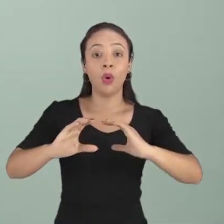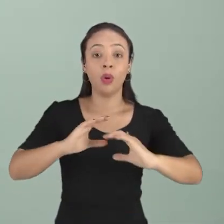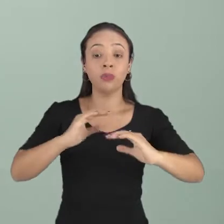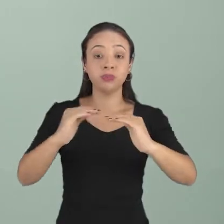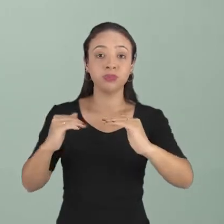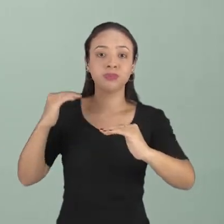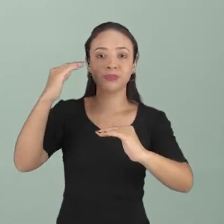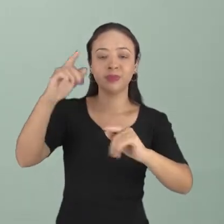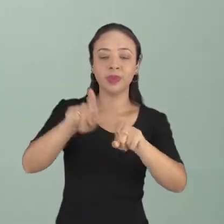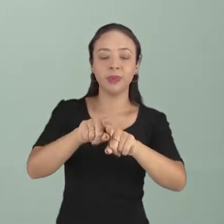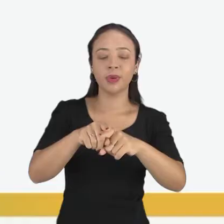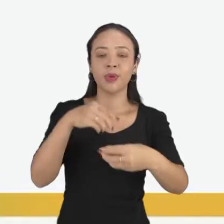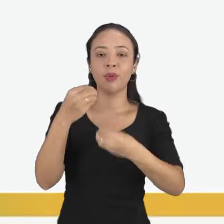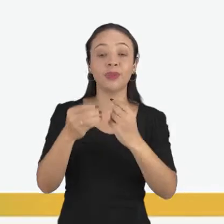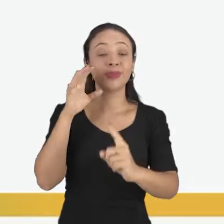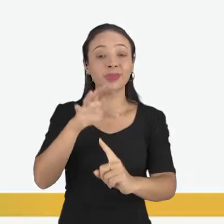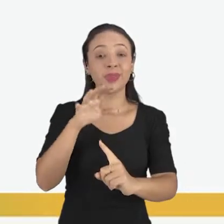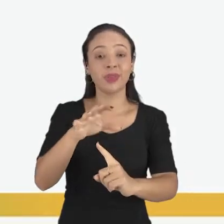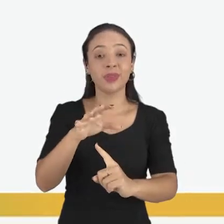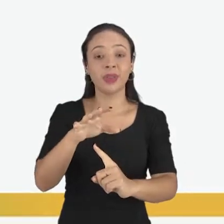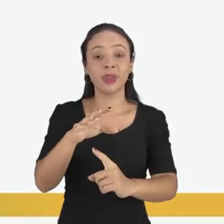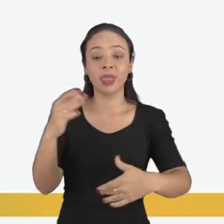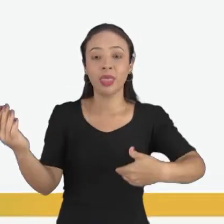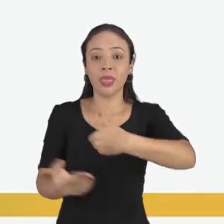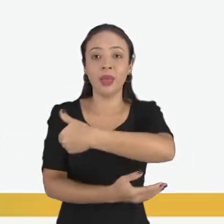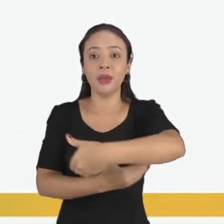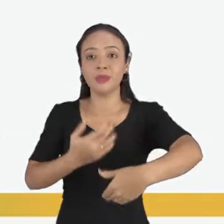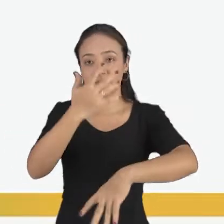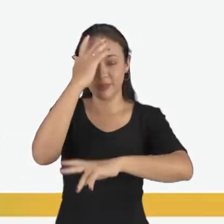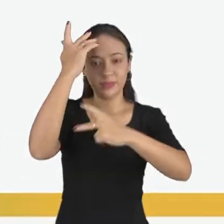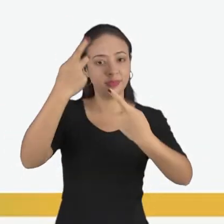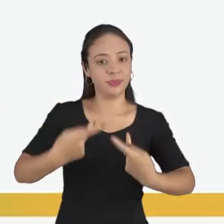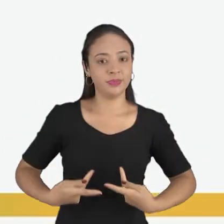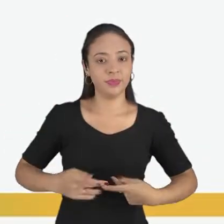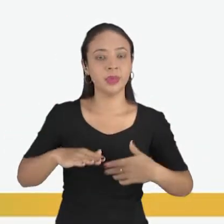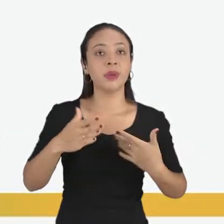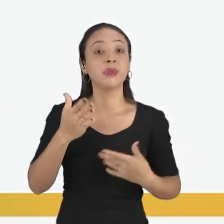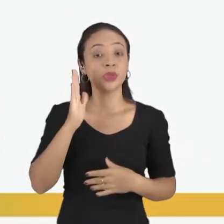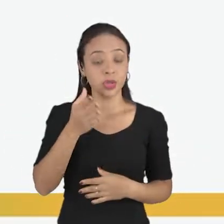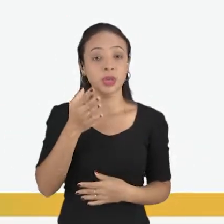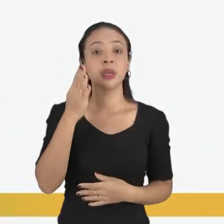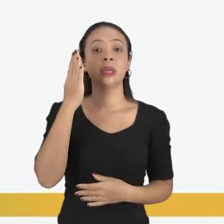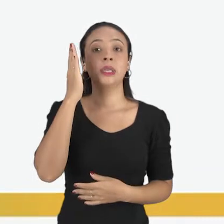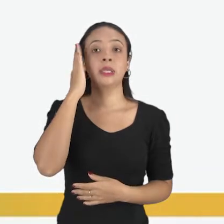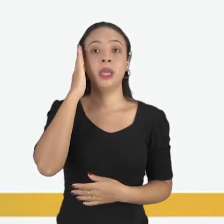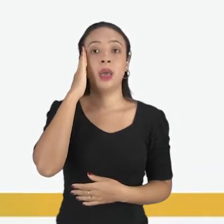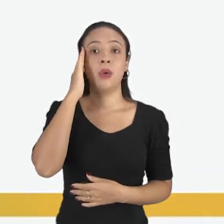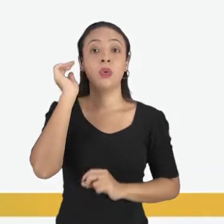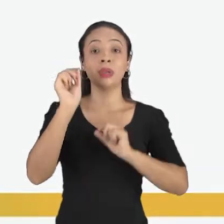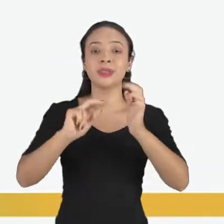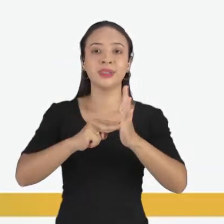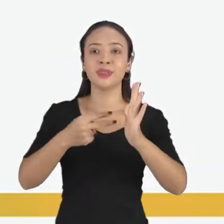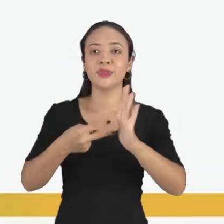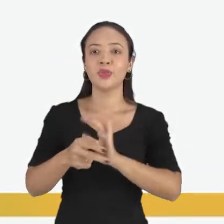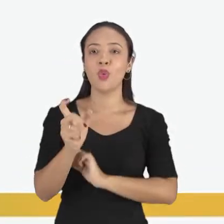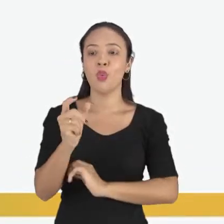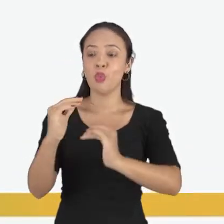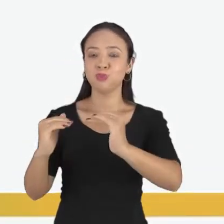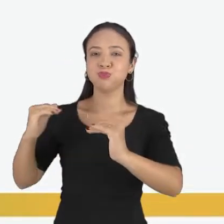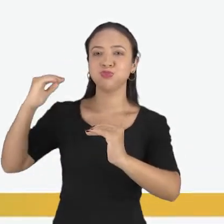o reflexo nas relações humanas. A gente já sabe o é transcendente, a gente escolhe esse nome porque cada